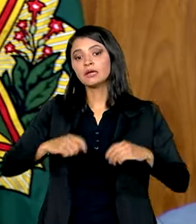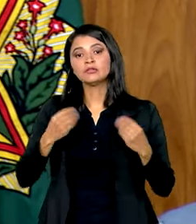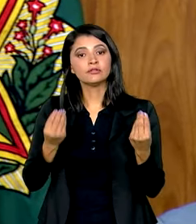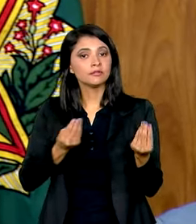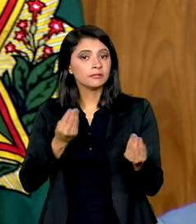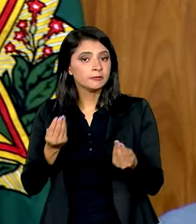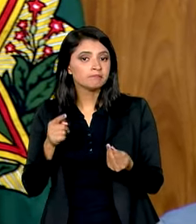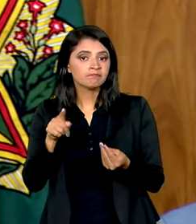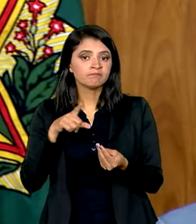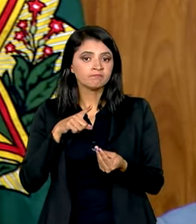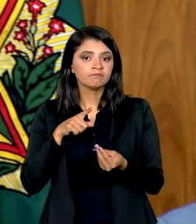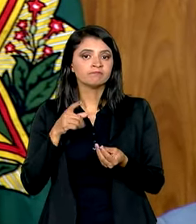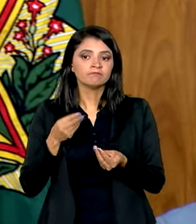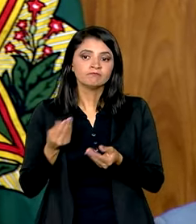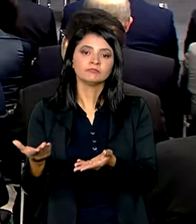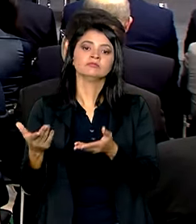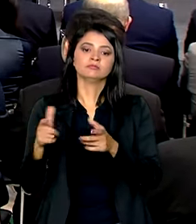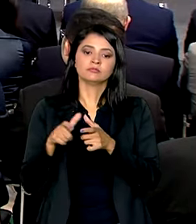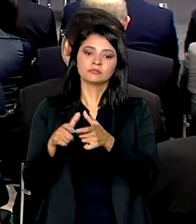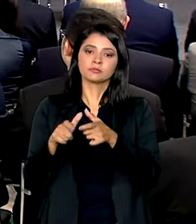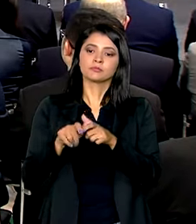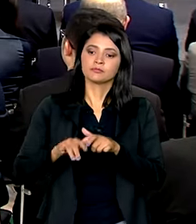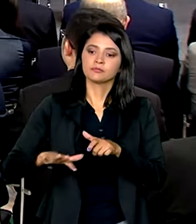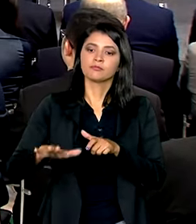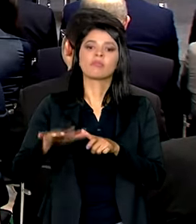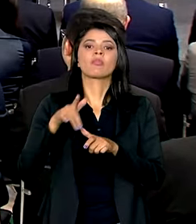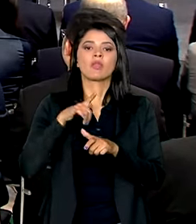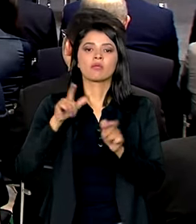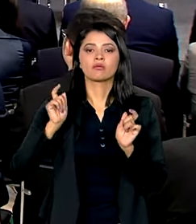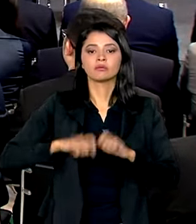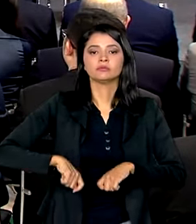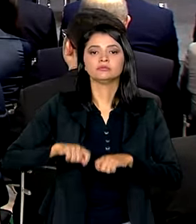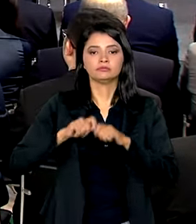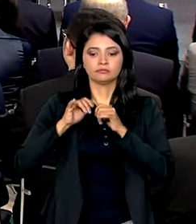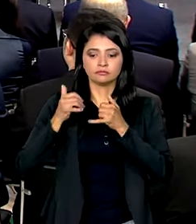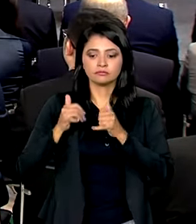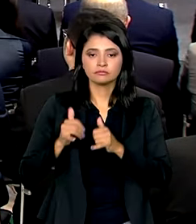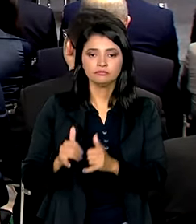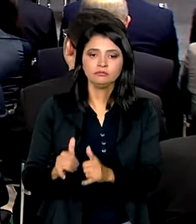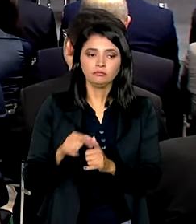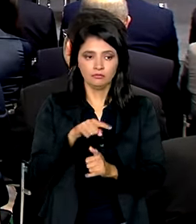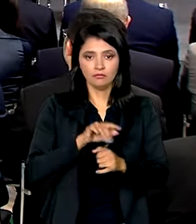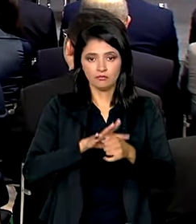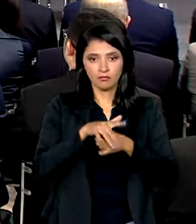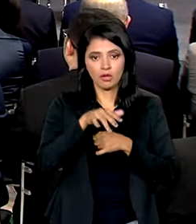de dar capilaridade e dar vazão à energia gerada no nordeste.